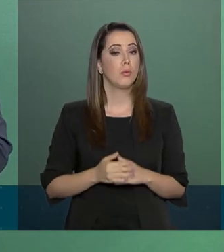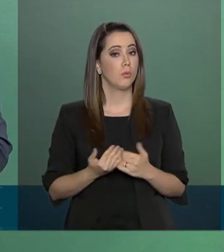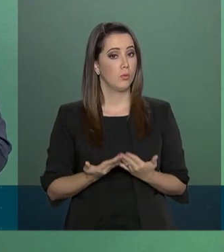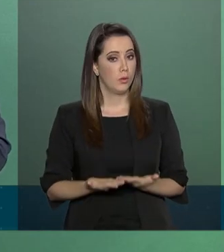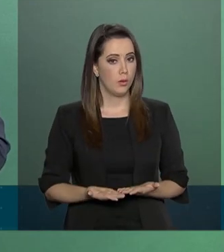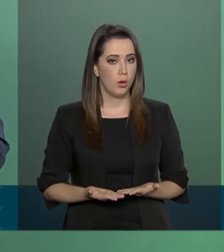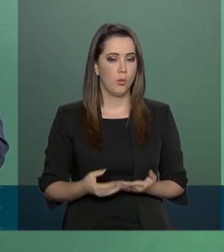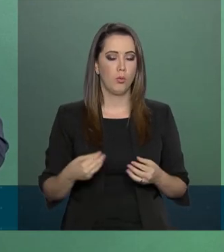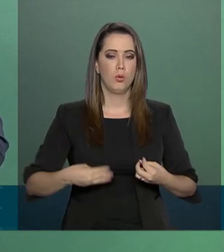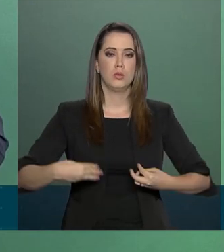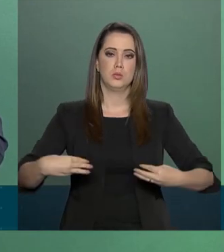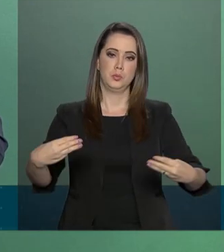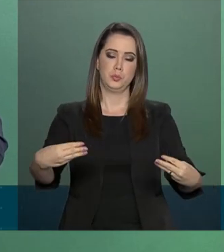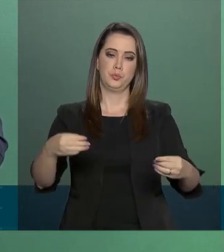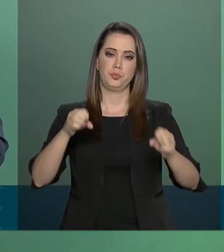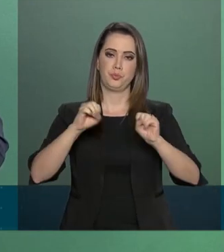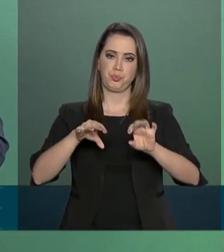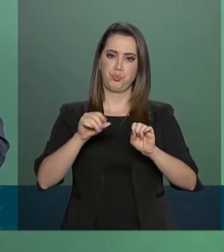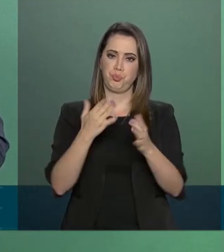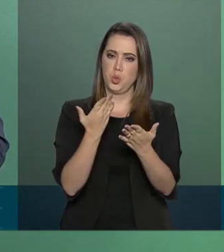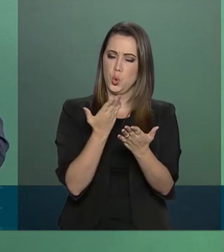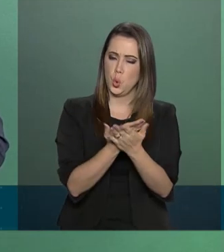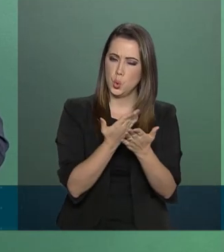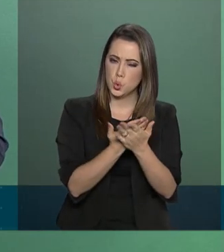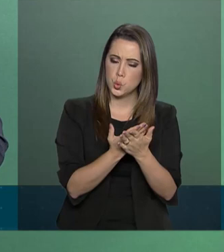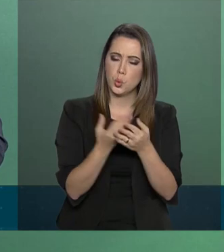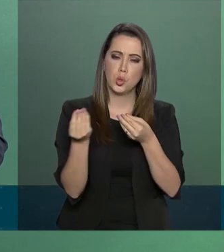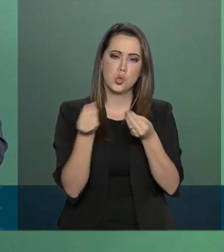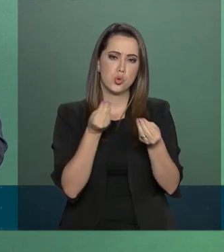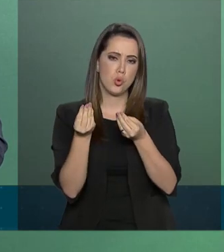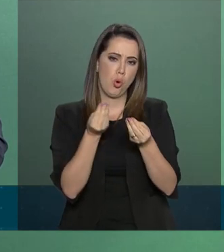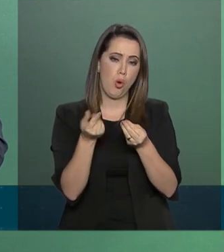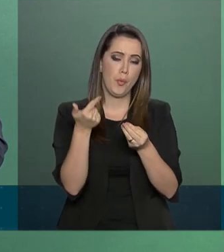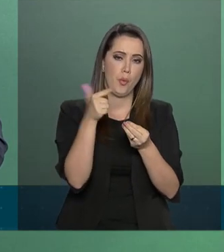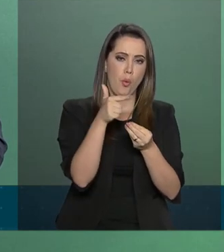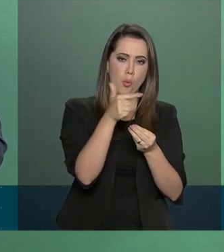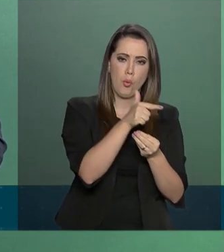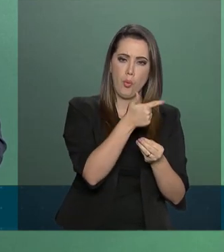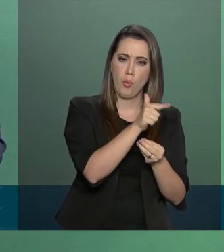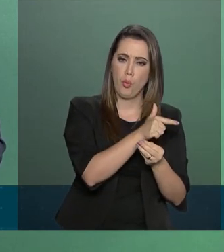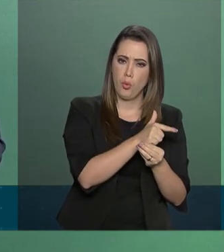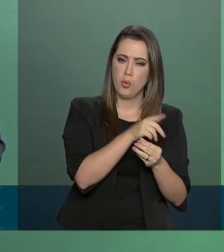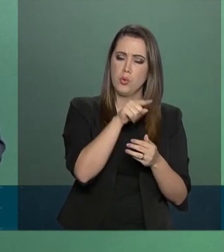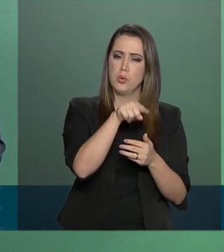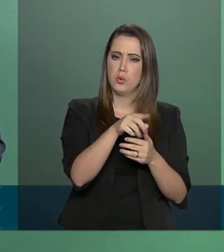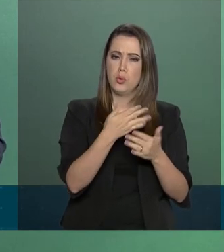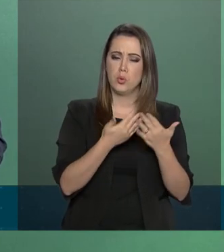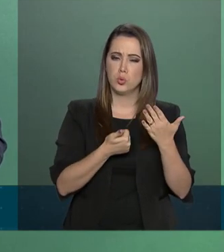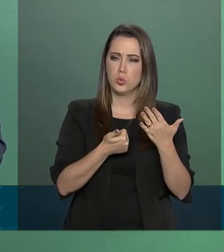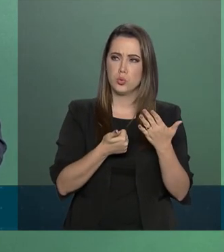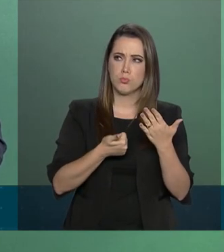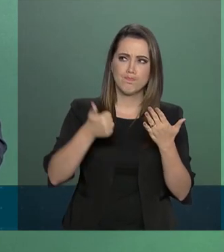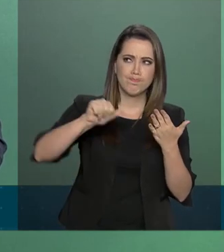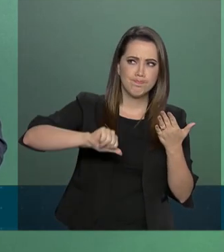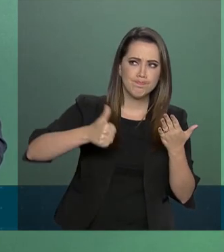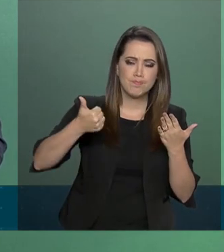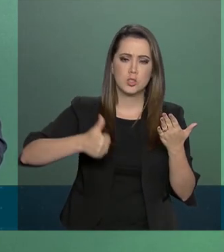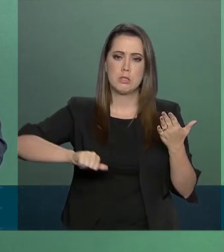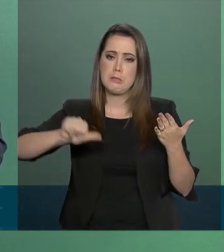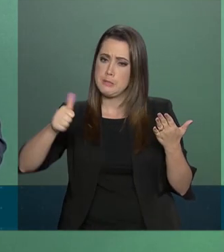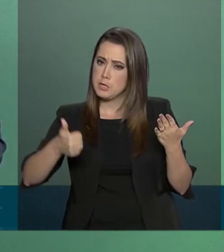Ministério da Educação estuda aplicar outros critérios qualitativos, como